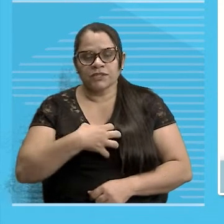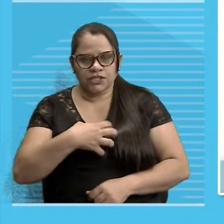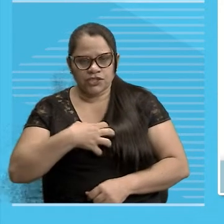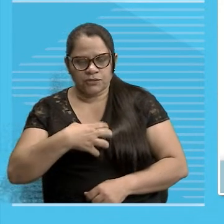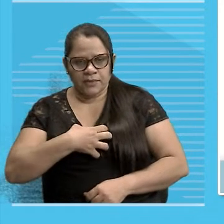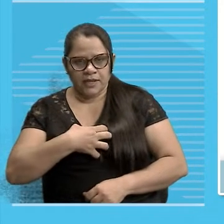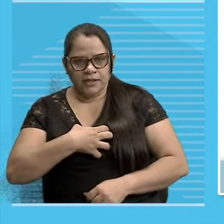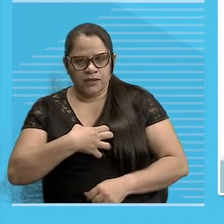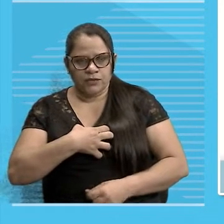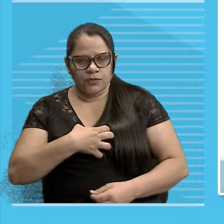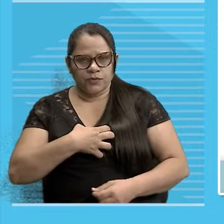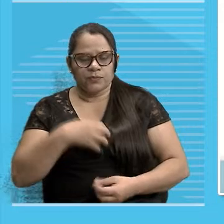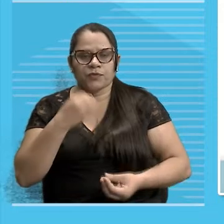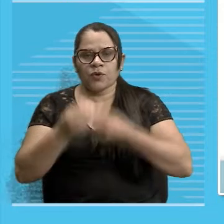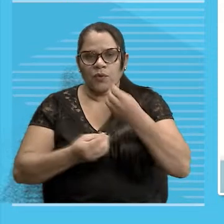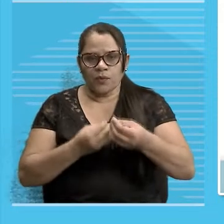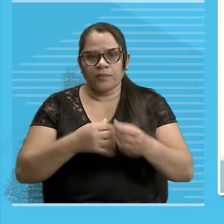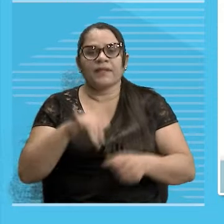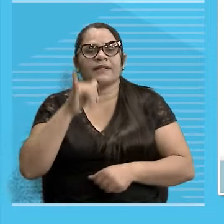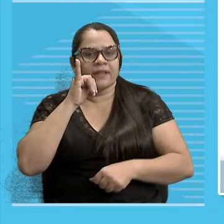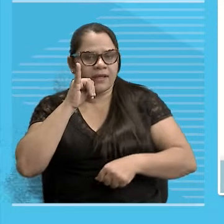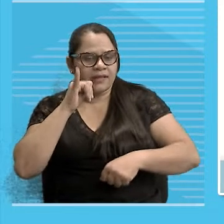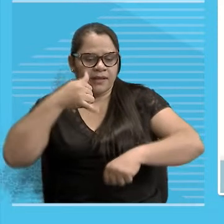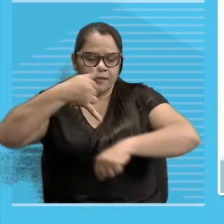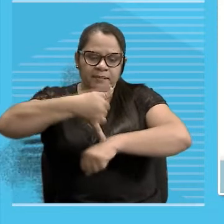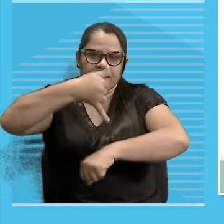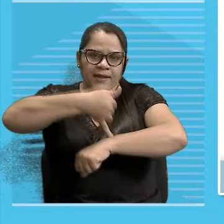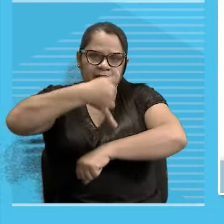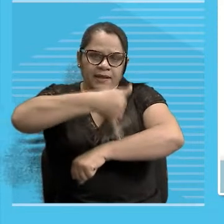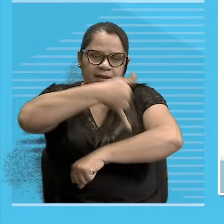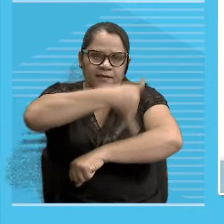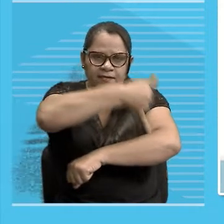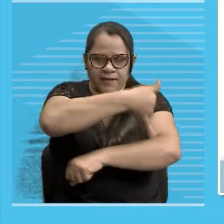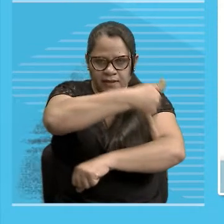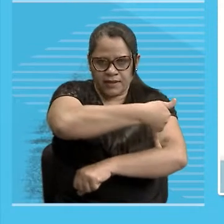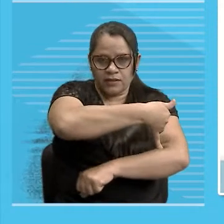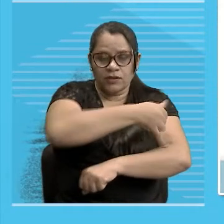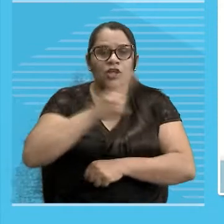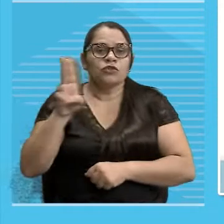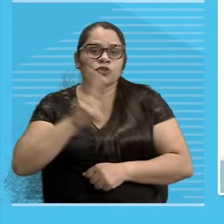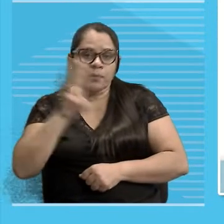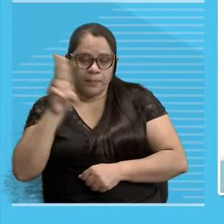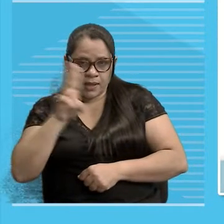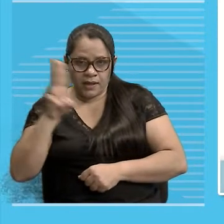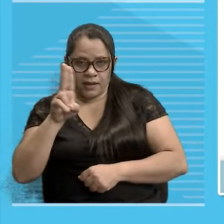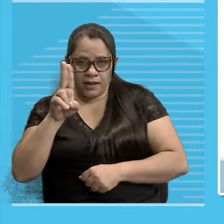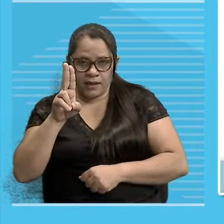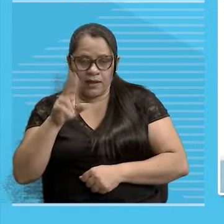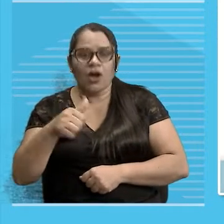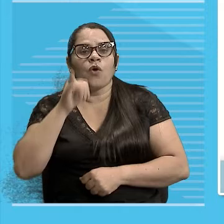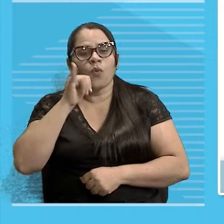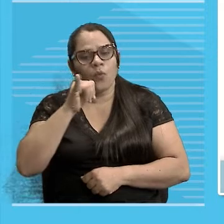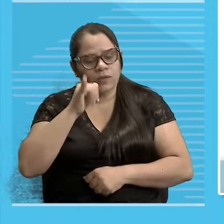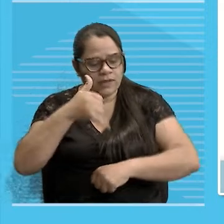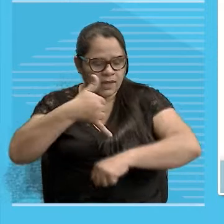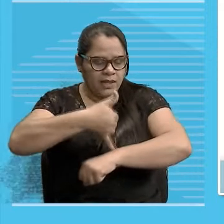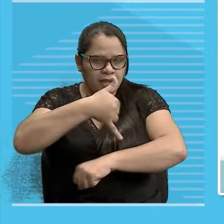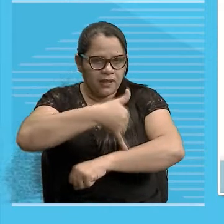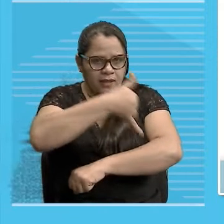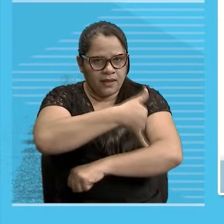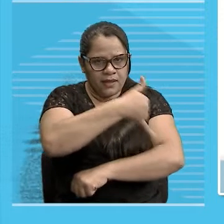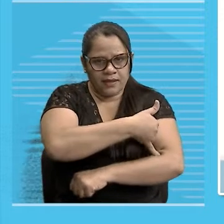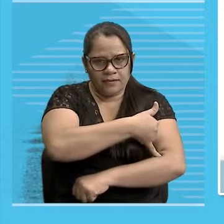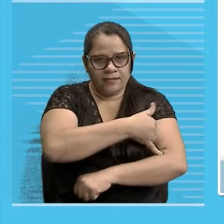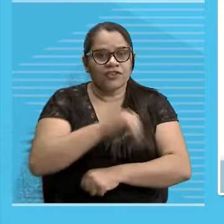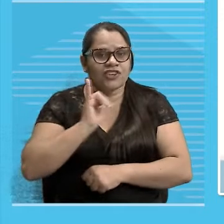Saci perere Já vai nomear um ser que é uma lenda Um ser lendário Então vocês